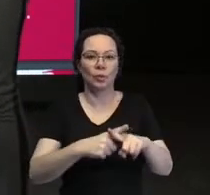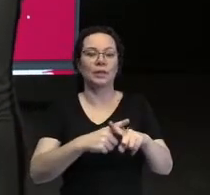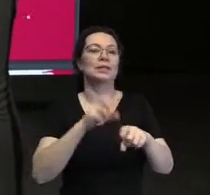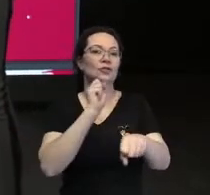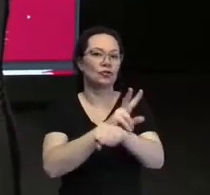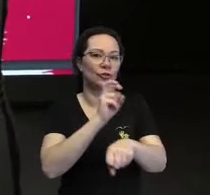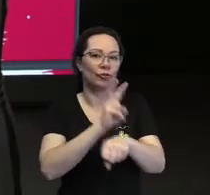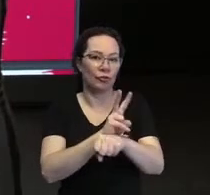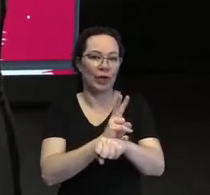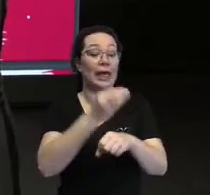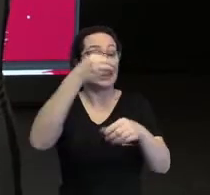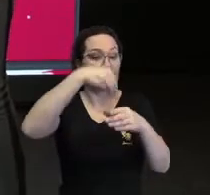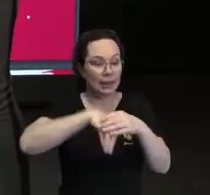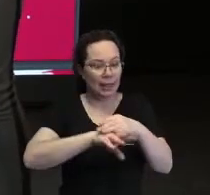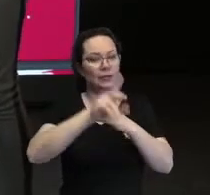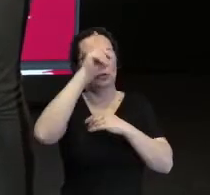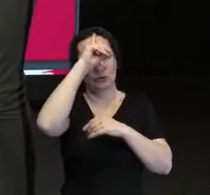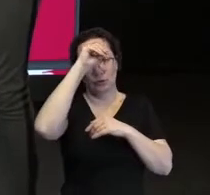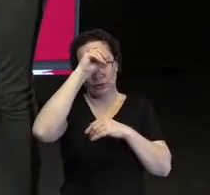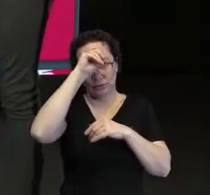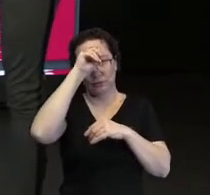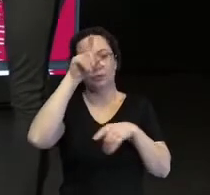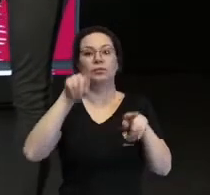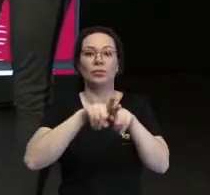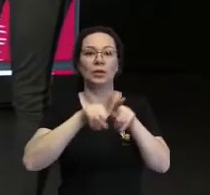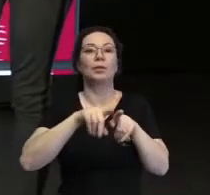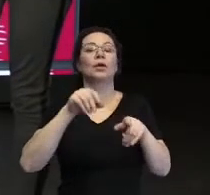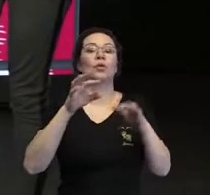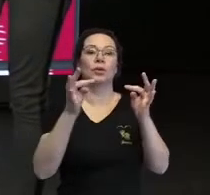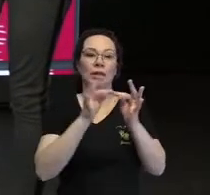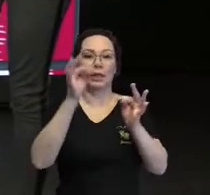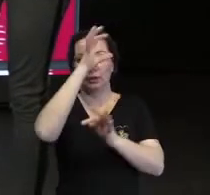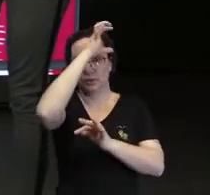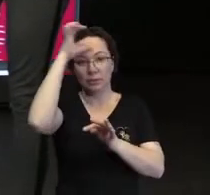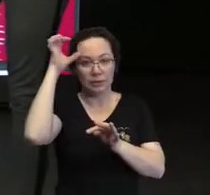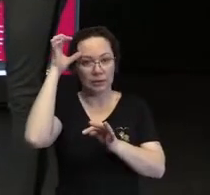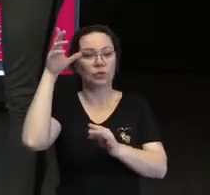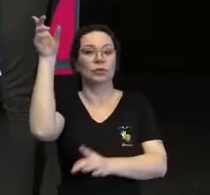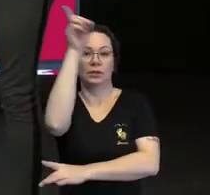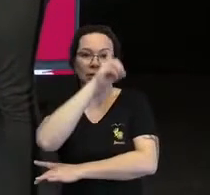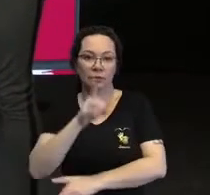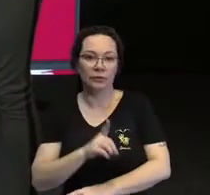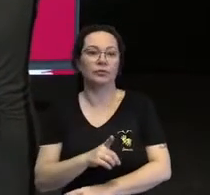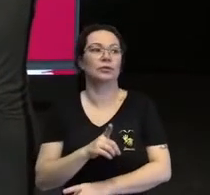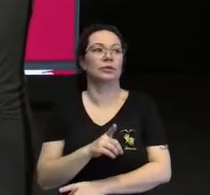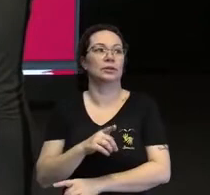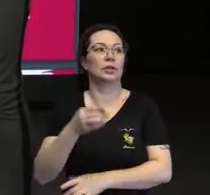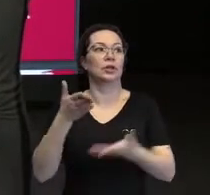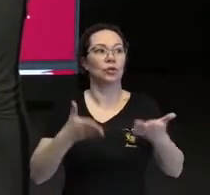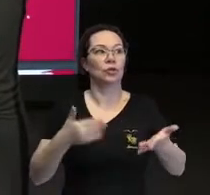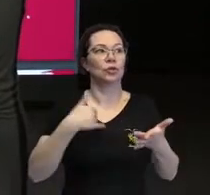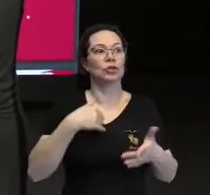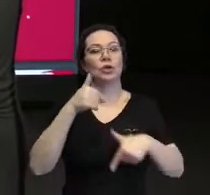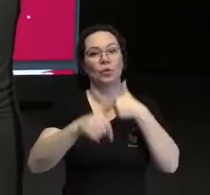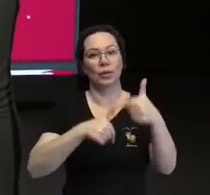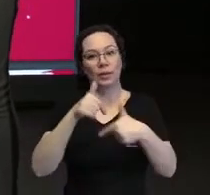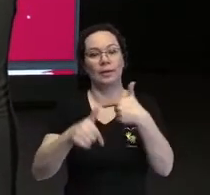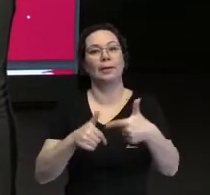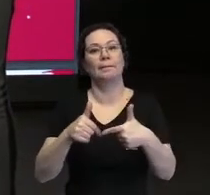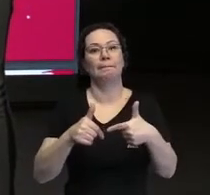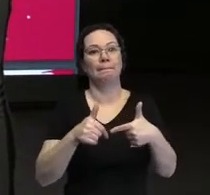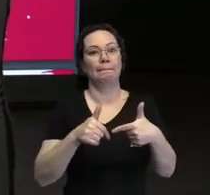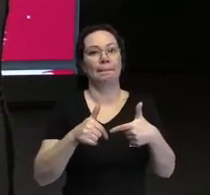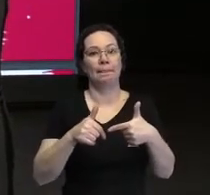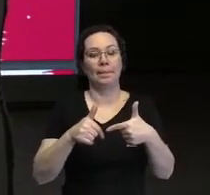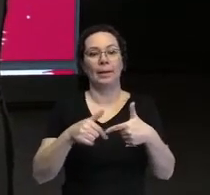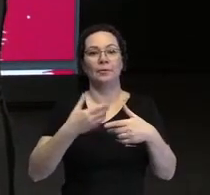recrutamento interno, também como técnica de enfermagem pessoa com deficiência. E hoje eu atuo na